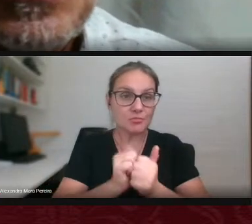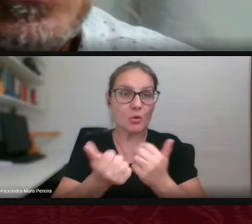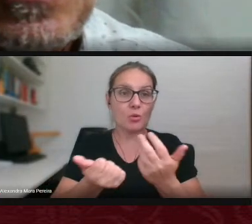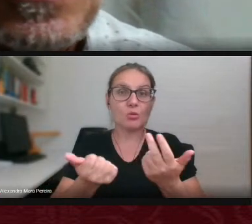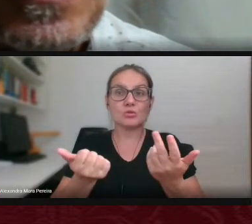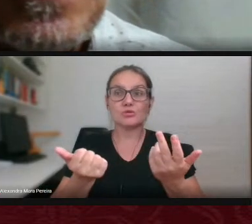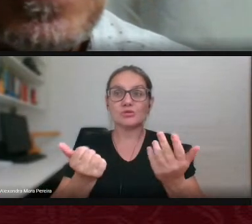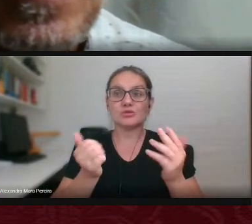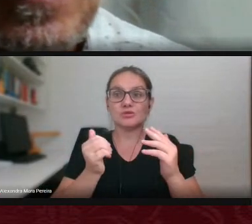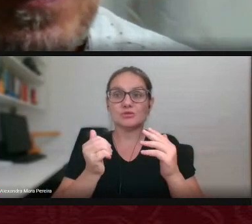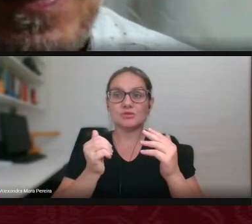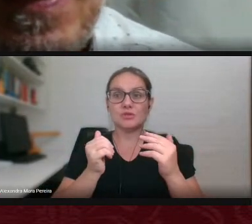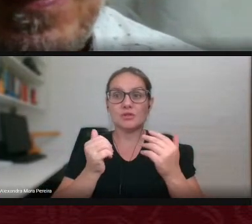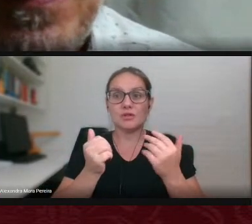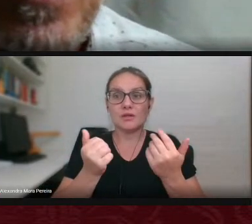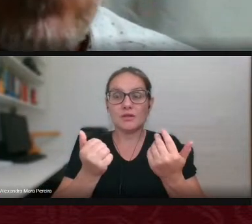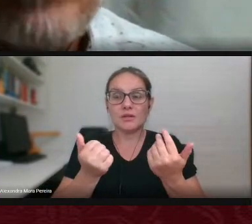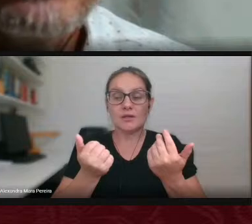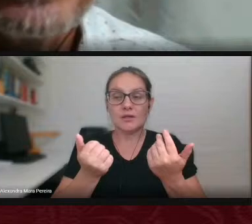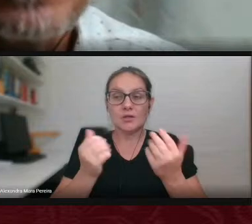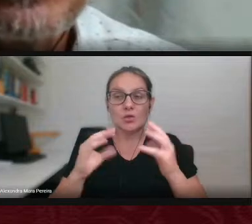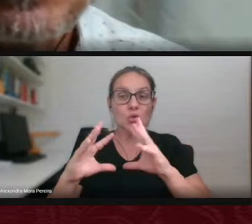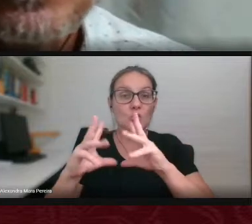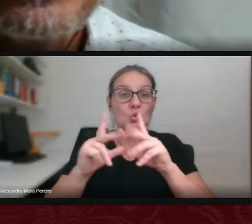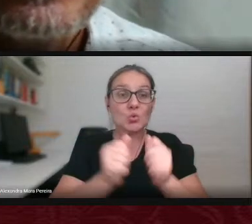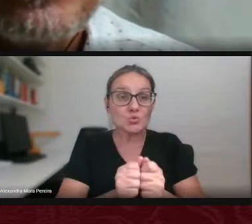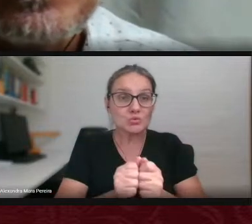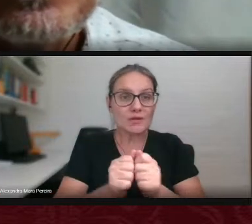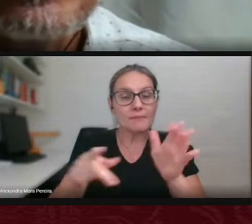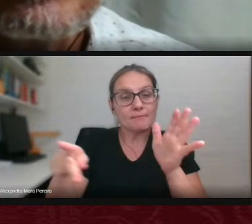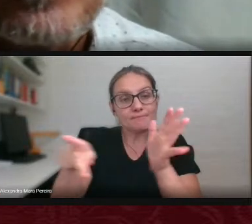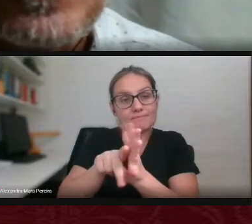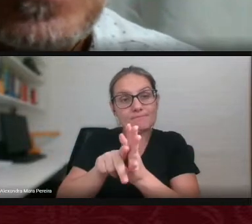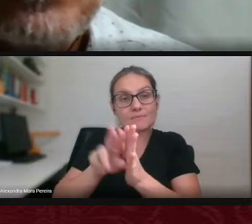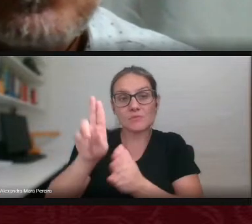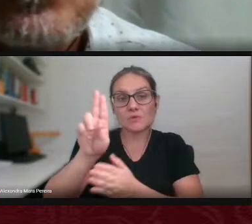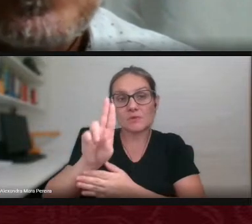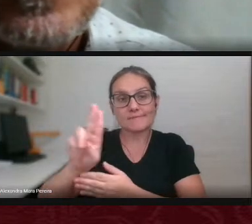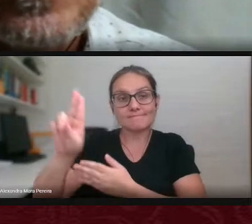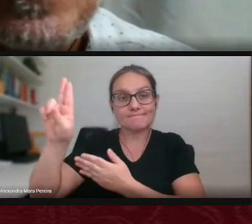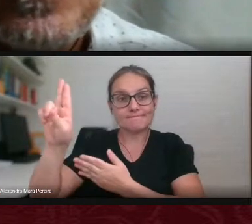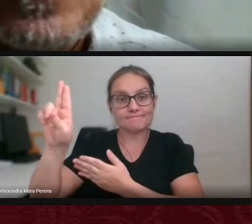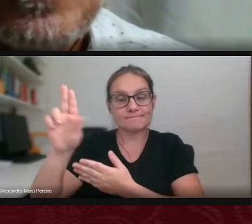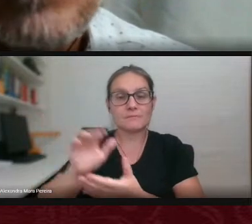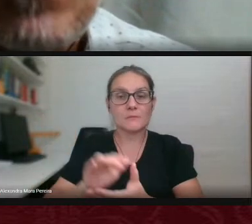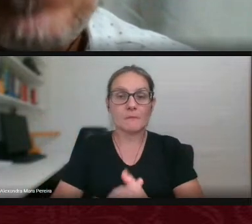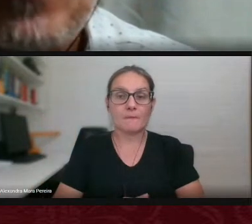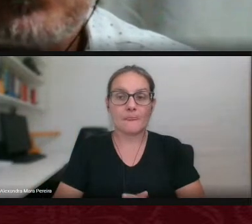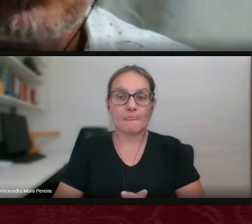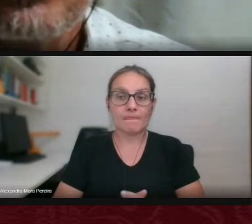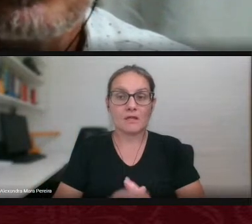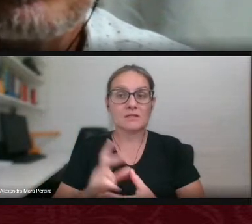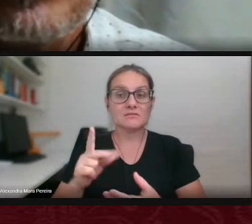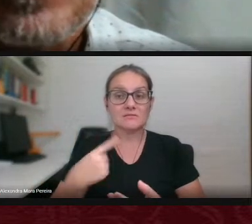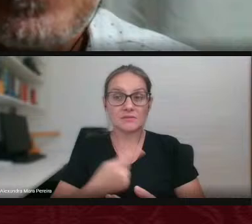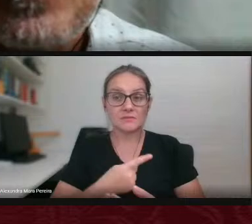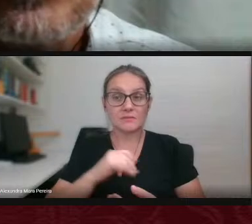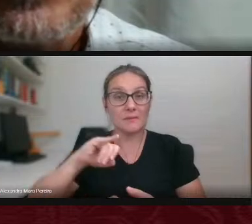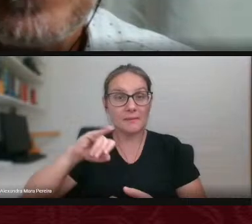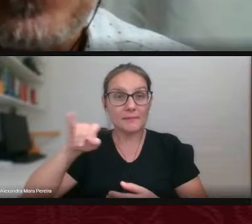que tange a universidade então manifesto